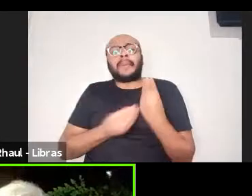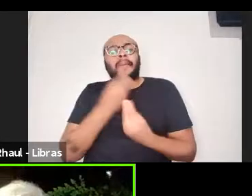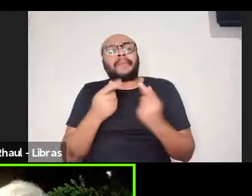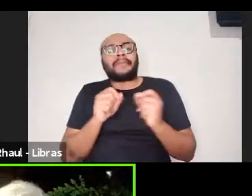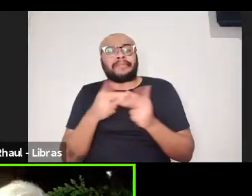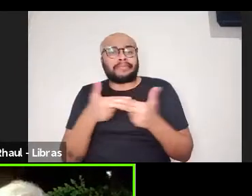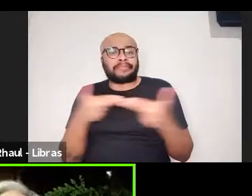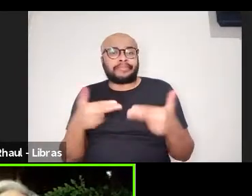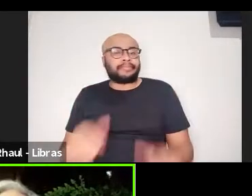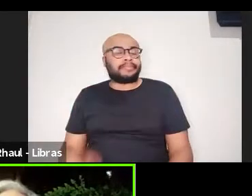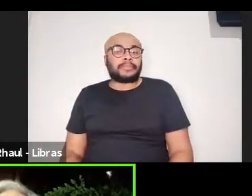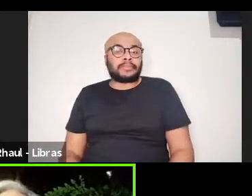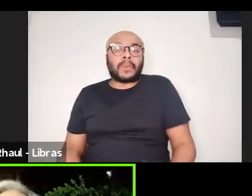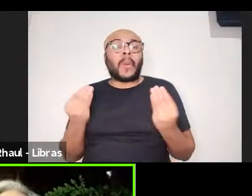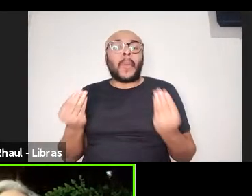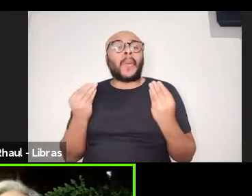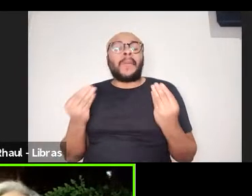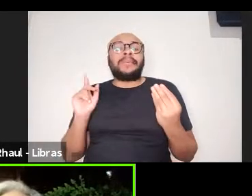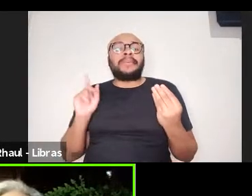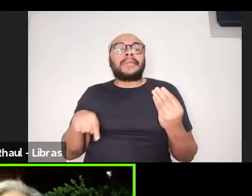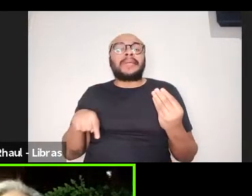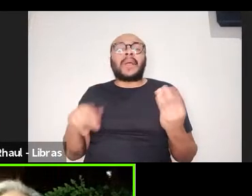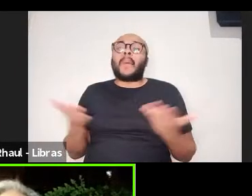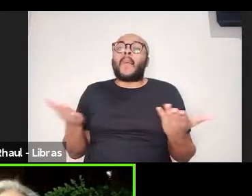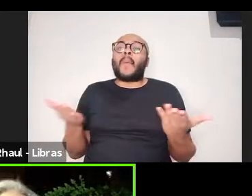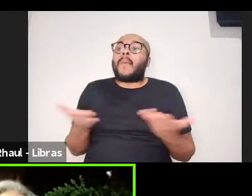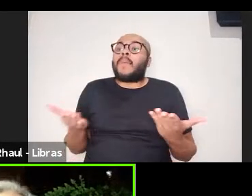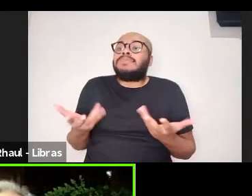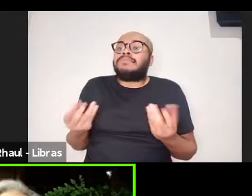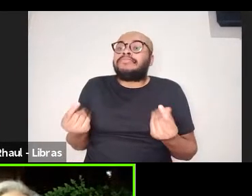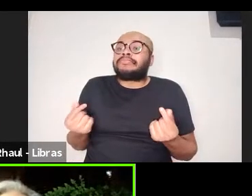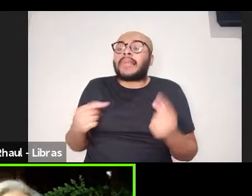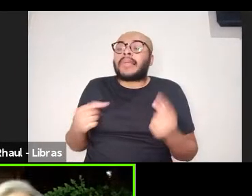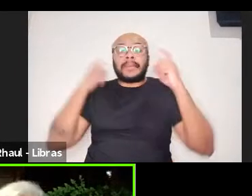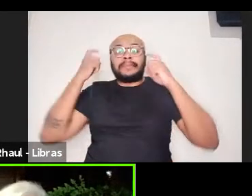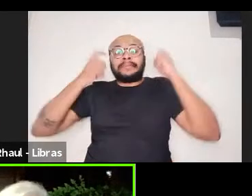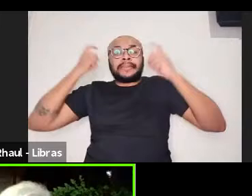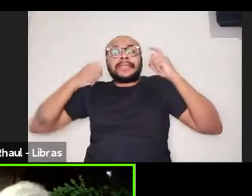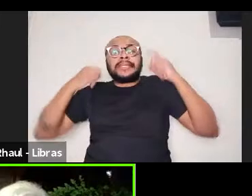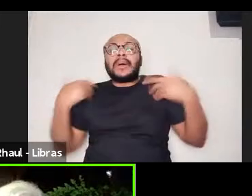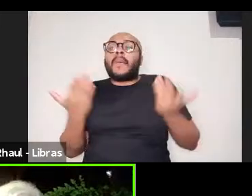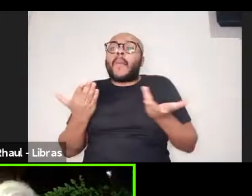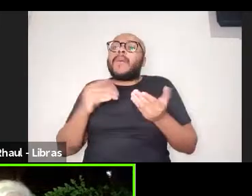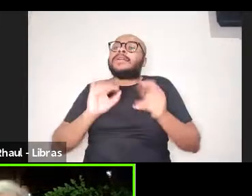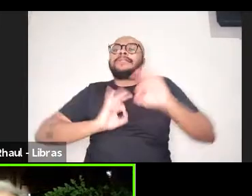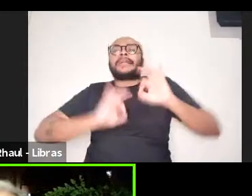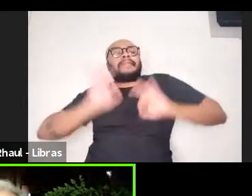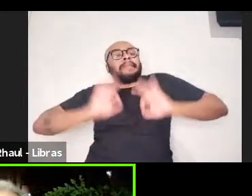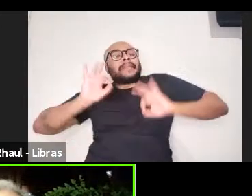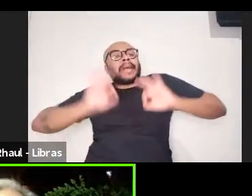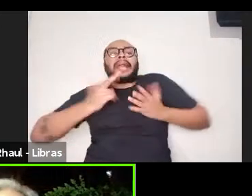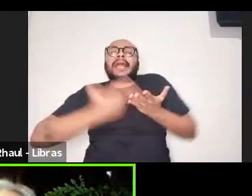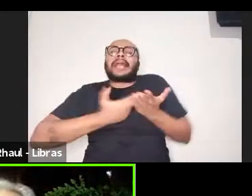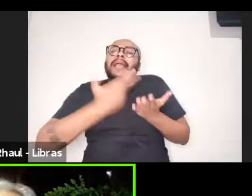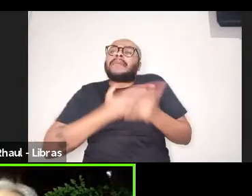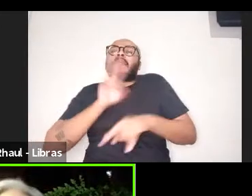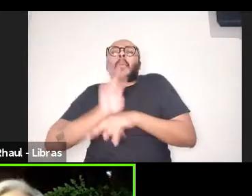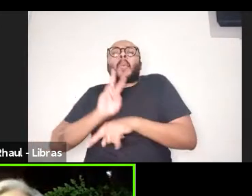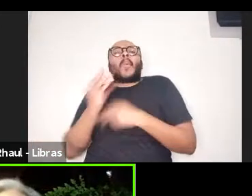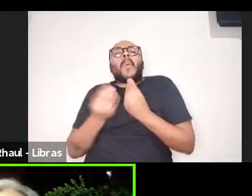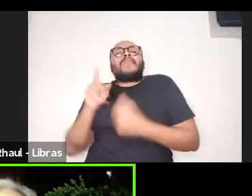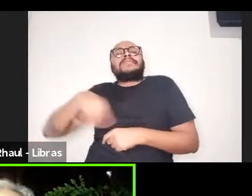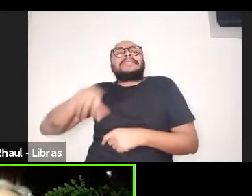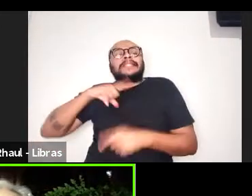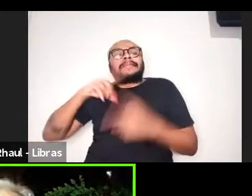enfim, como é que está hoje, qual é a preocupação dos editores e como é que se